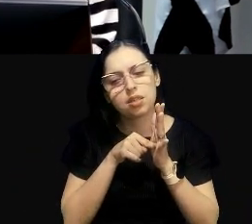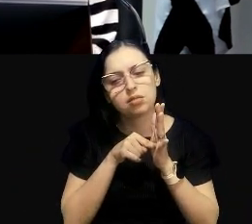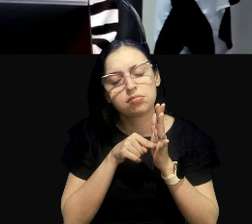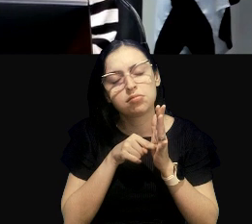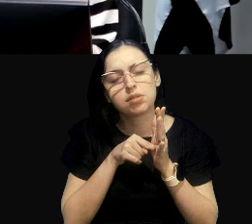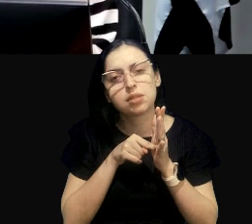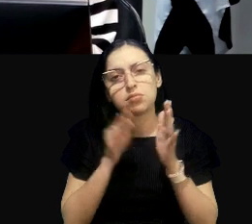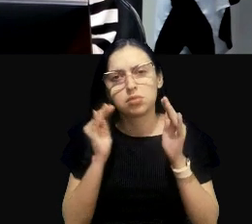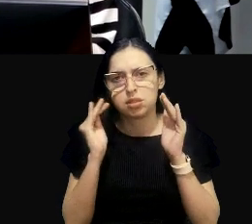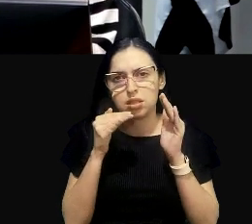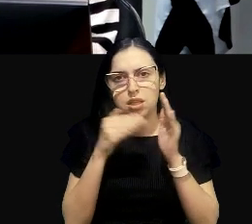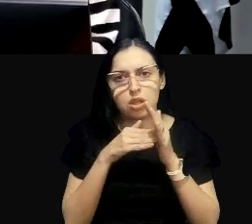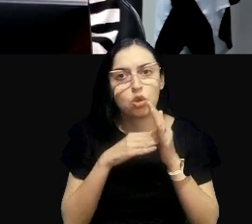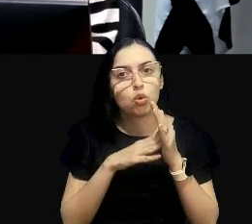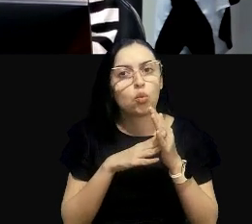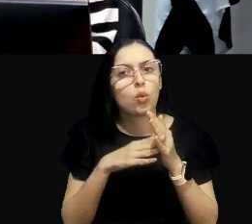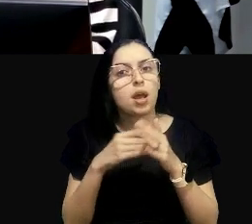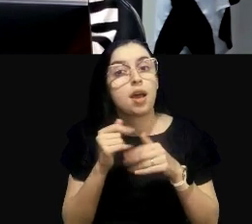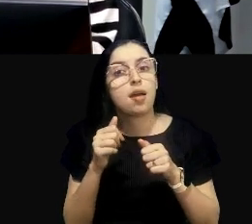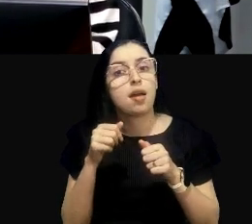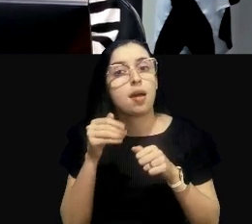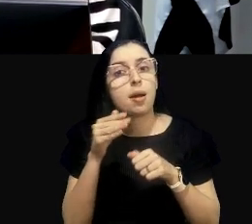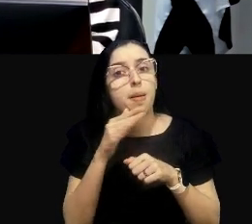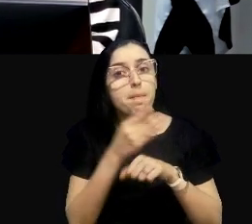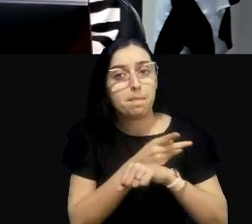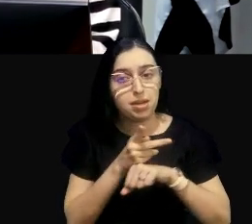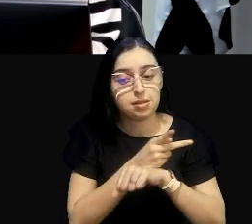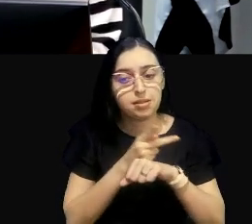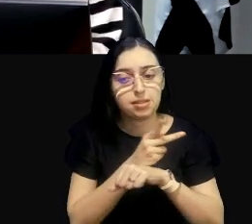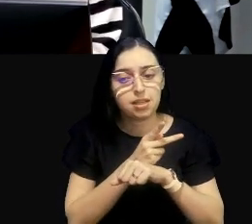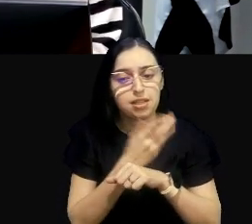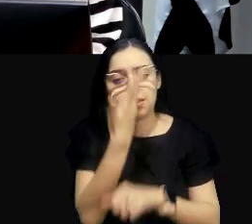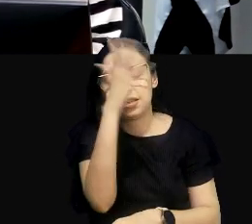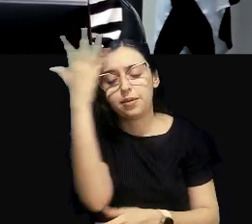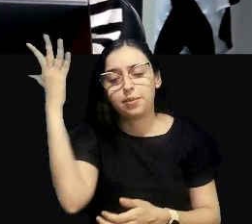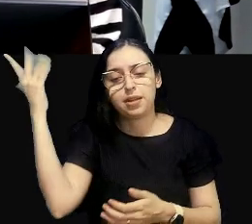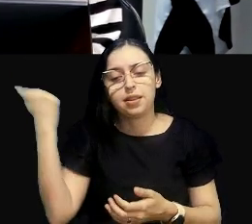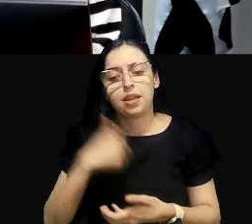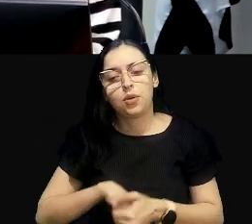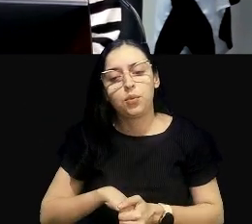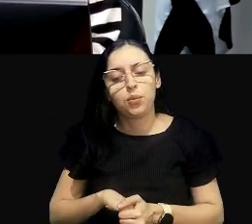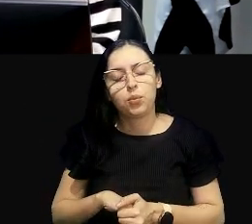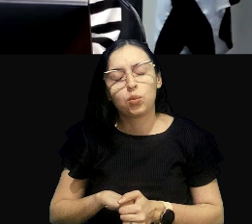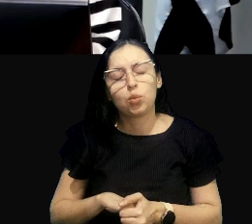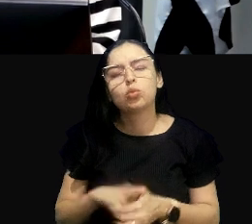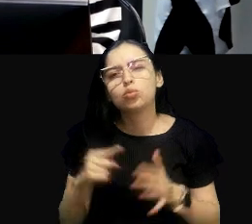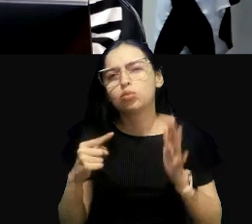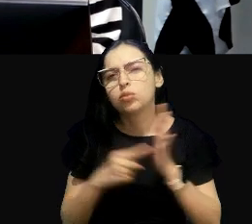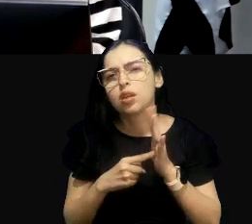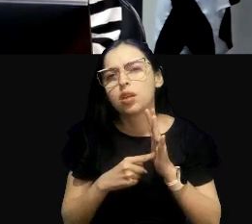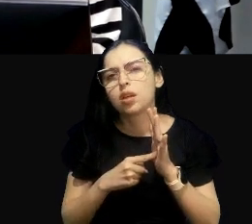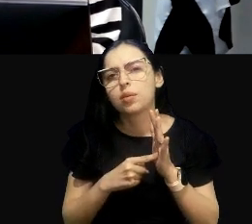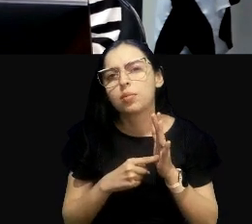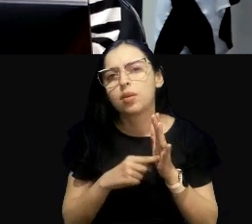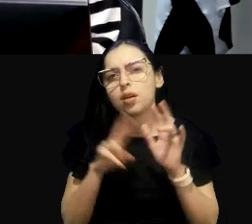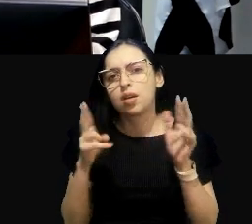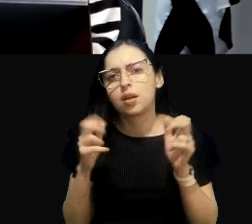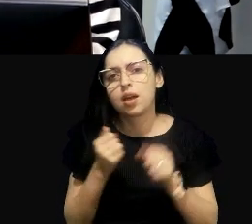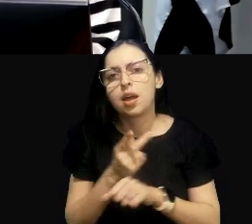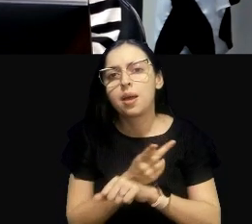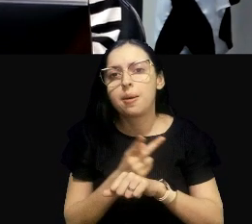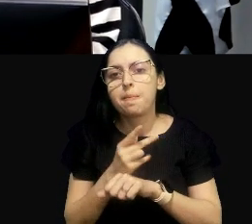em cima da análise ambiental, que é uma questão, a questão propriamente dita, da perícia